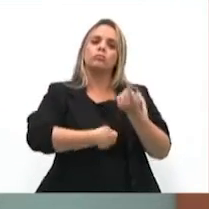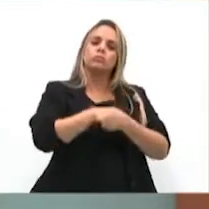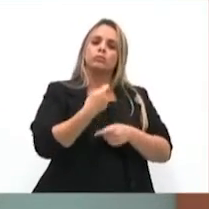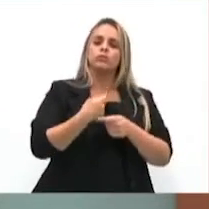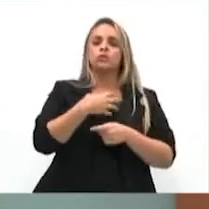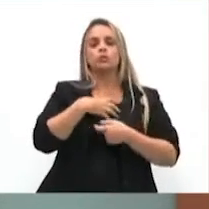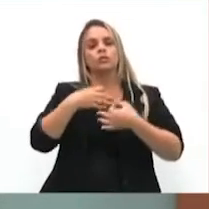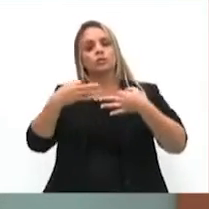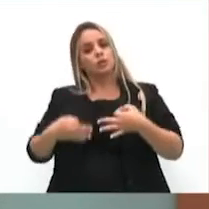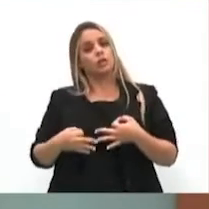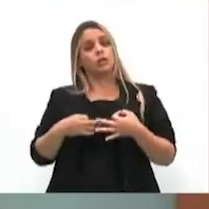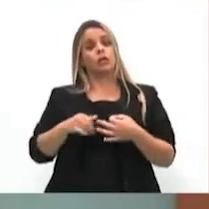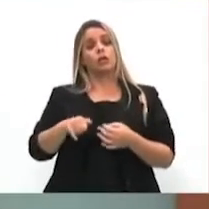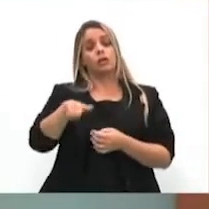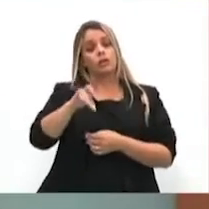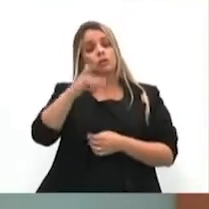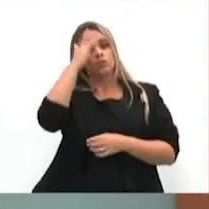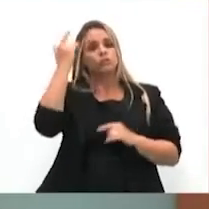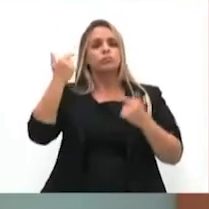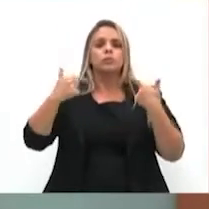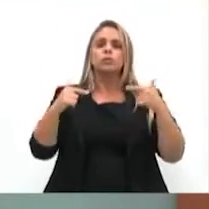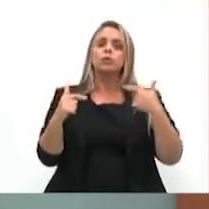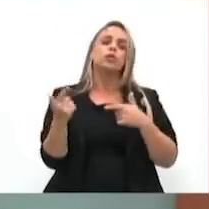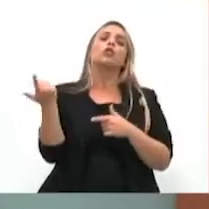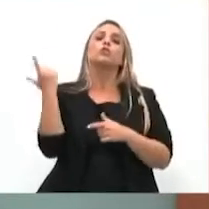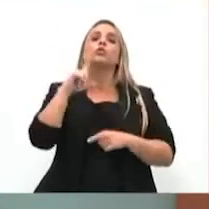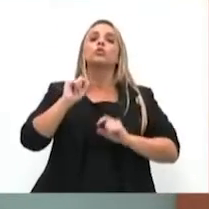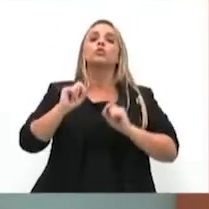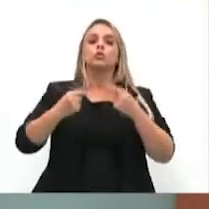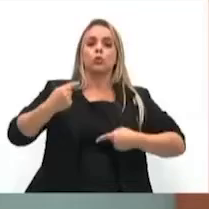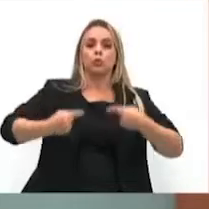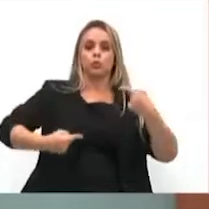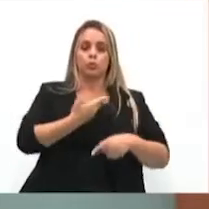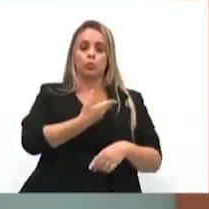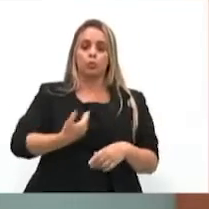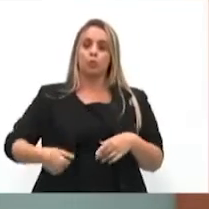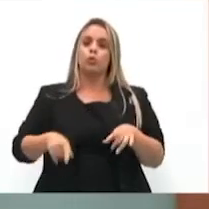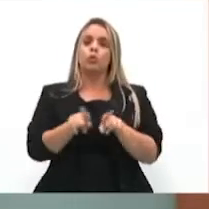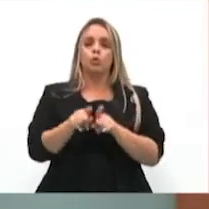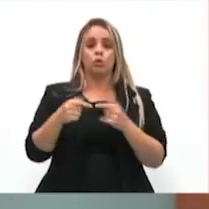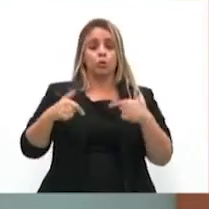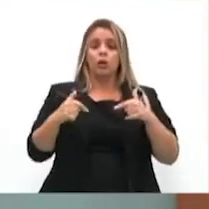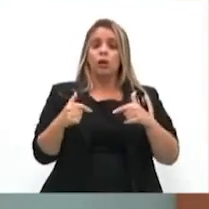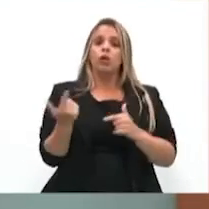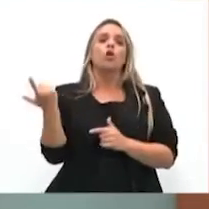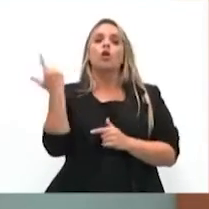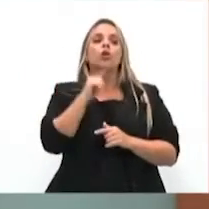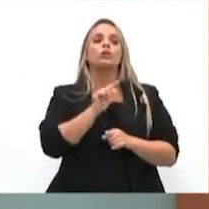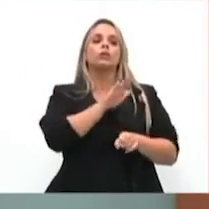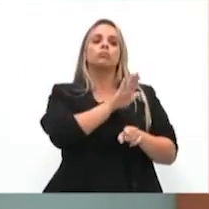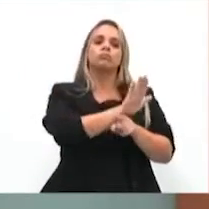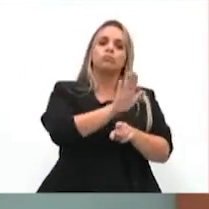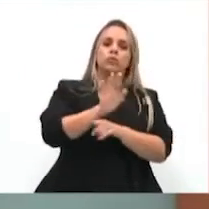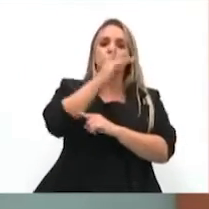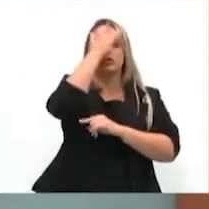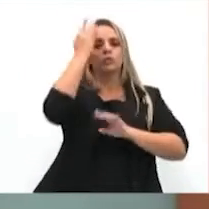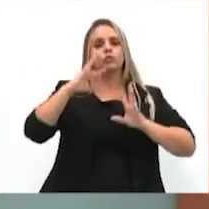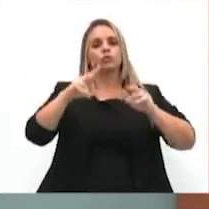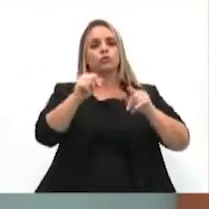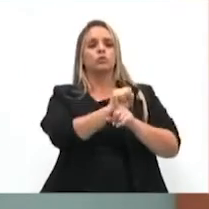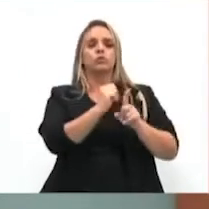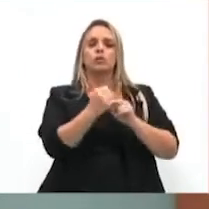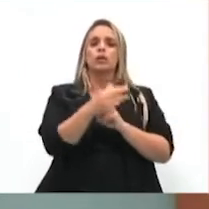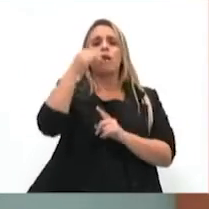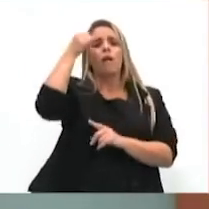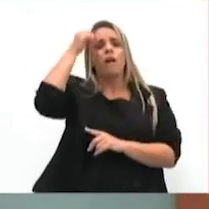que é o trabalhador que mais zela para que a política pública, para que o serviço público chegue às pessoas sem a contaminação